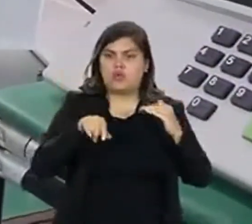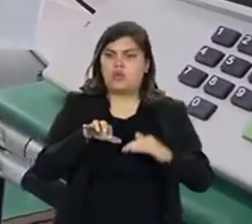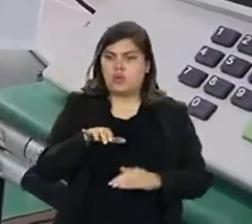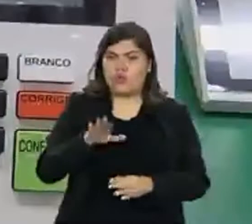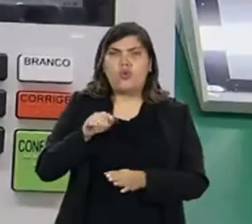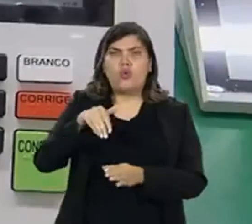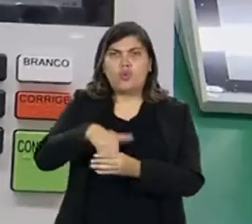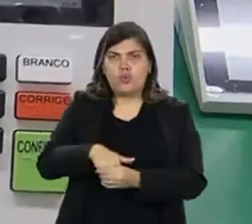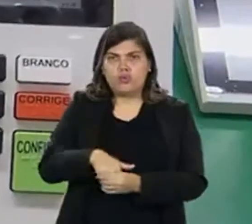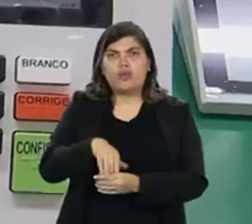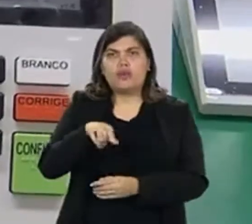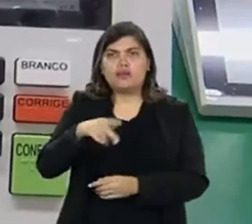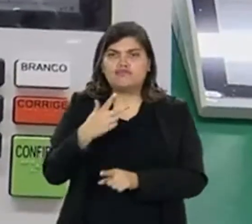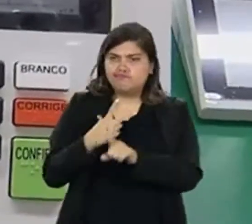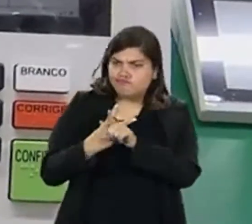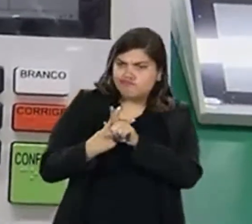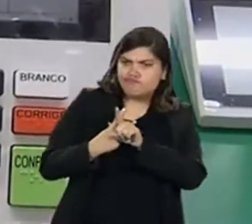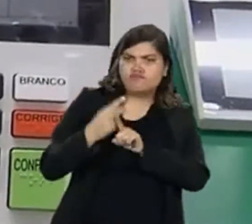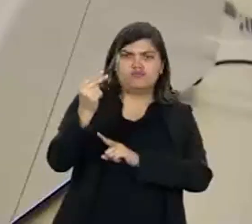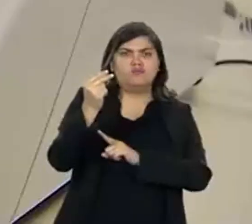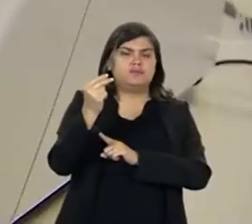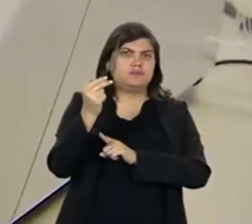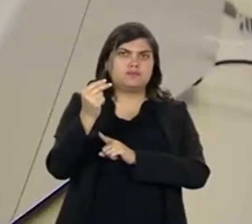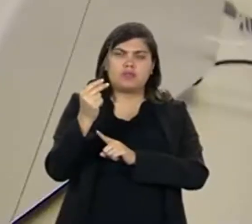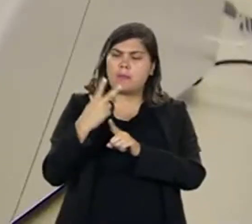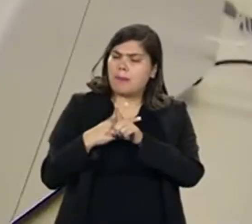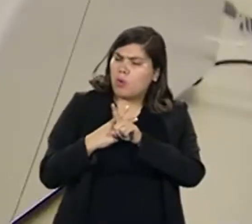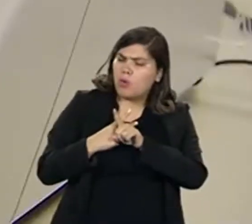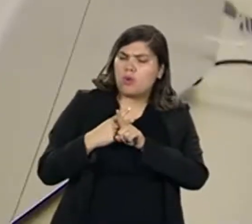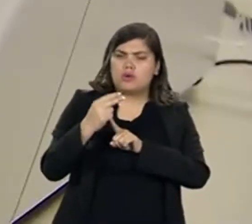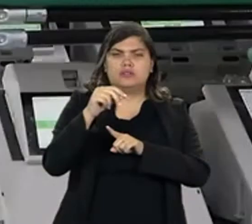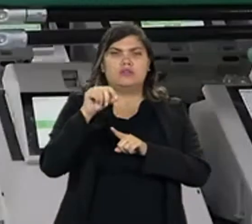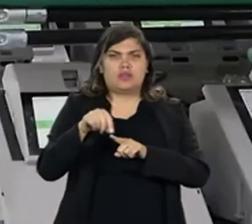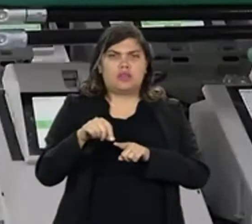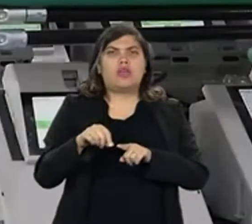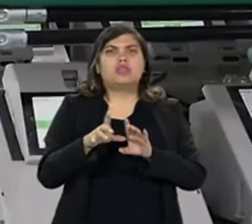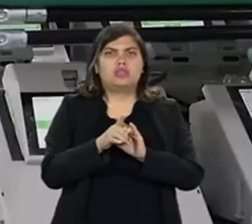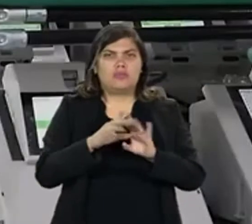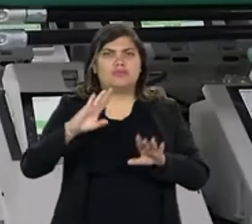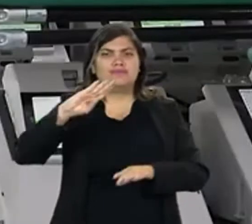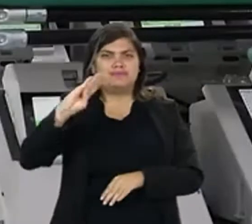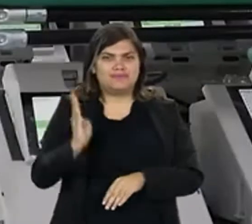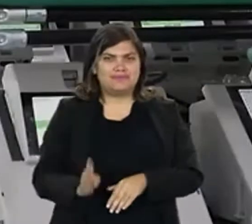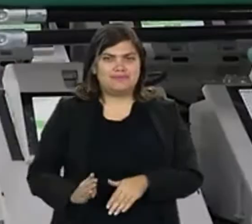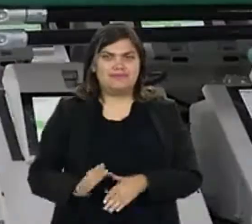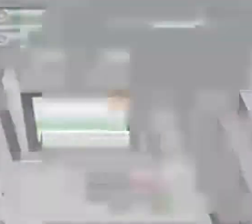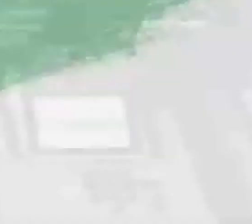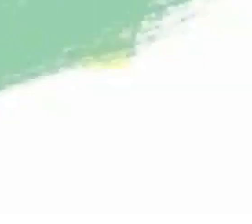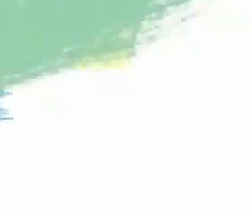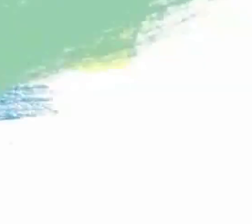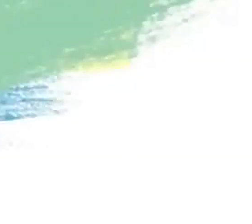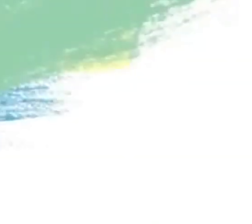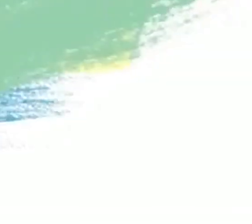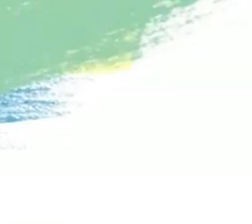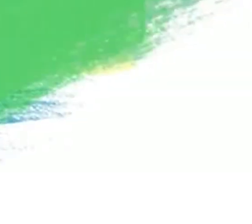assim, a urna foi uma conquista, uma conquista aqui da democracia brasileira.